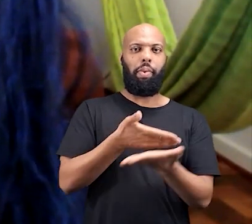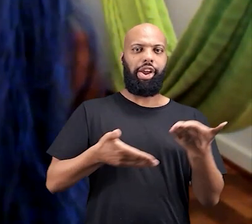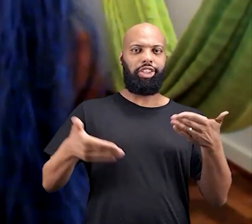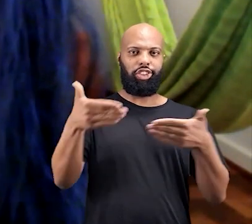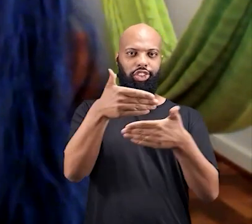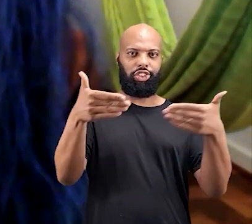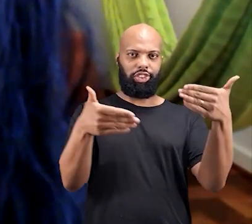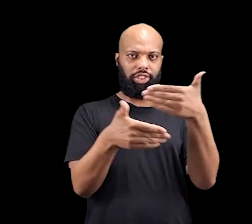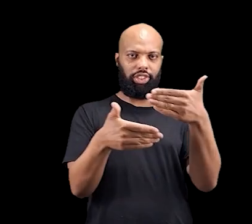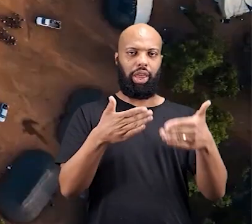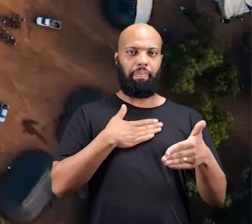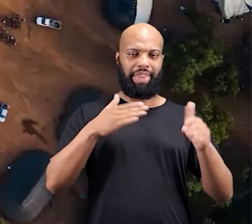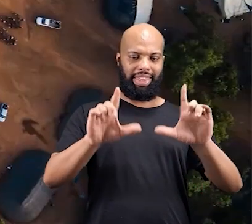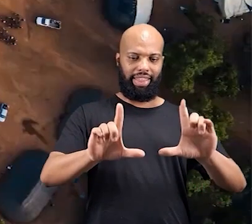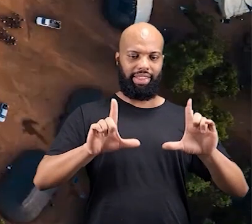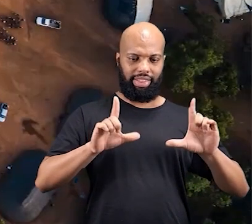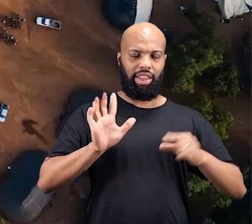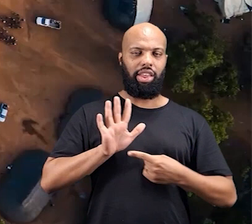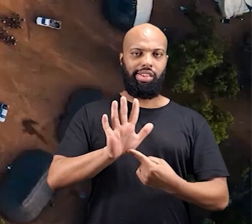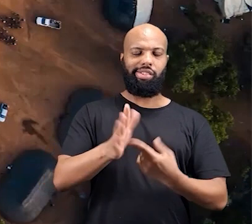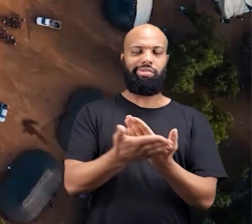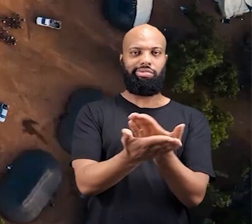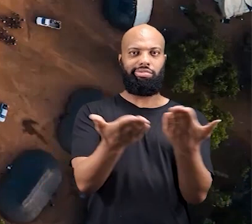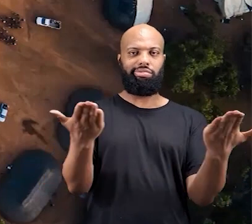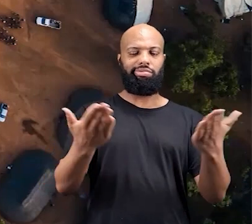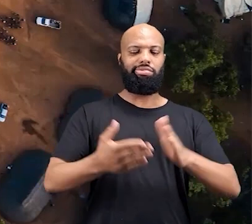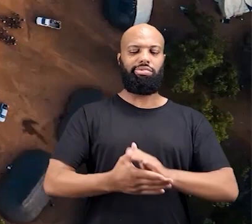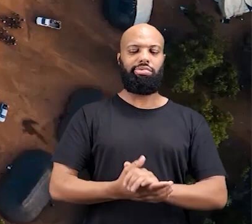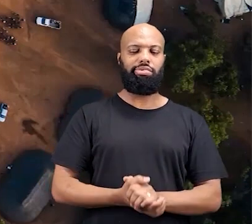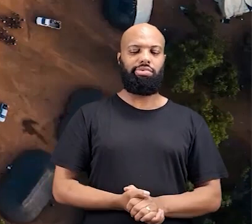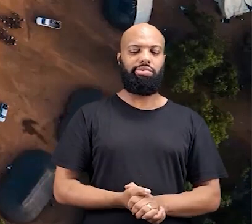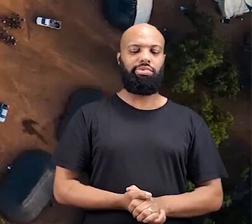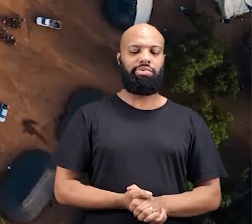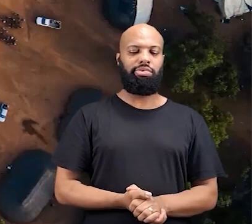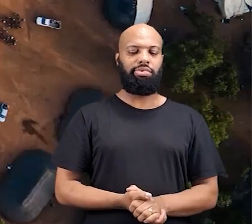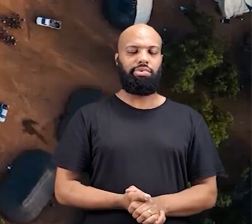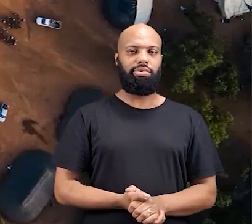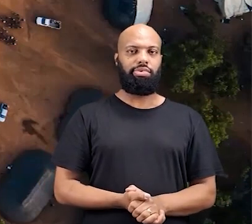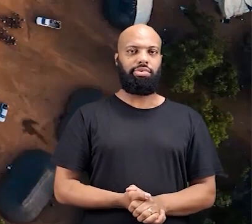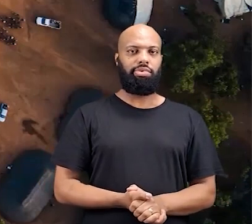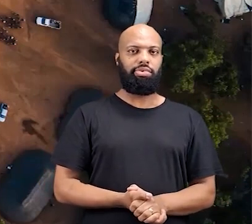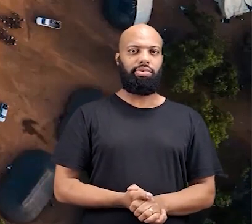Vou compartilhar minha tela aqui e começar mostrando um pouquinho para vocês.